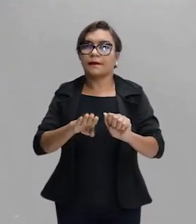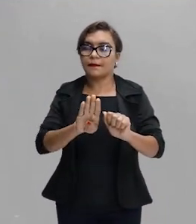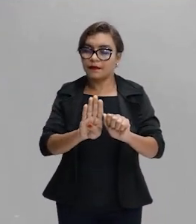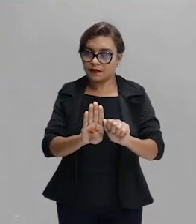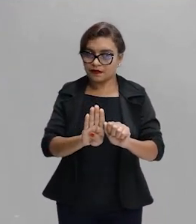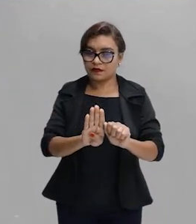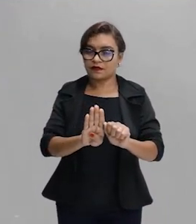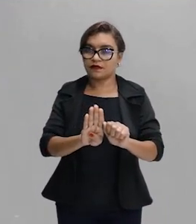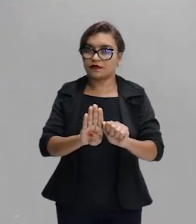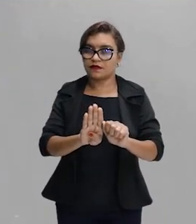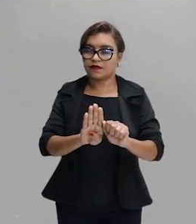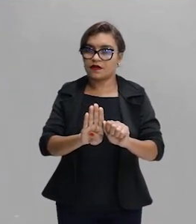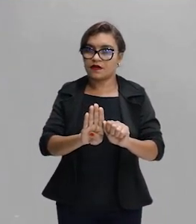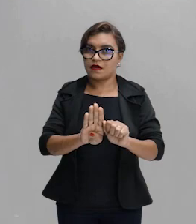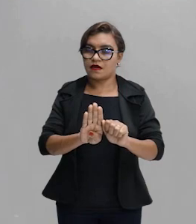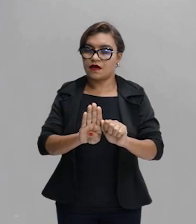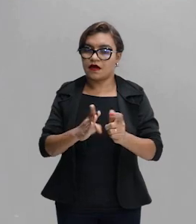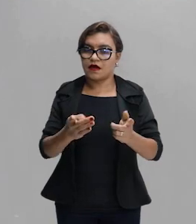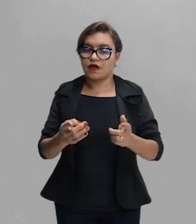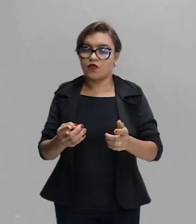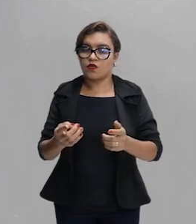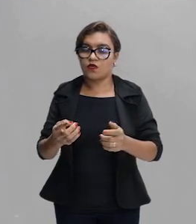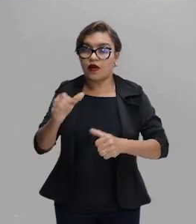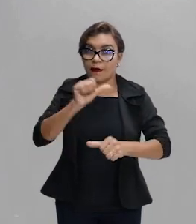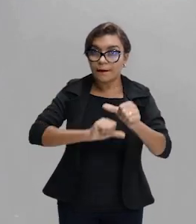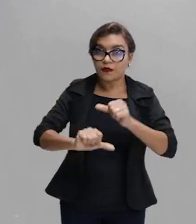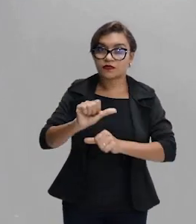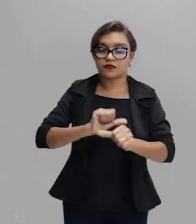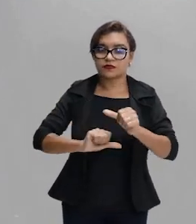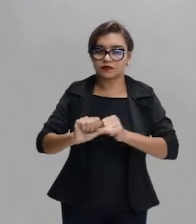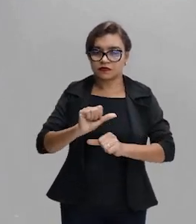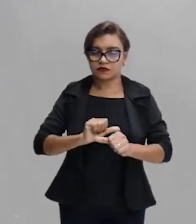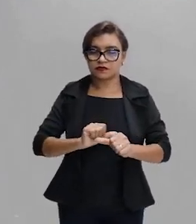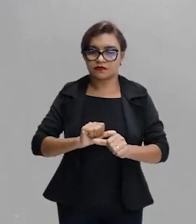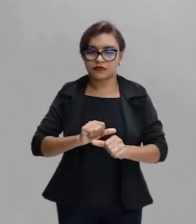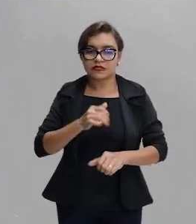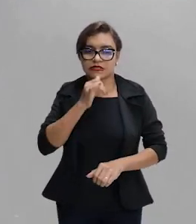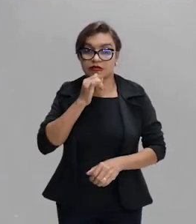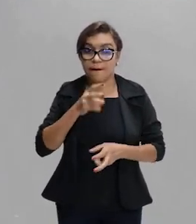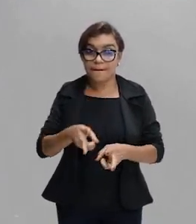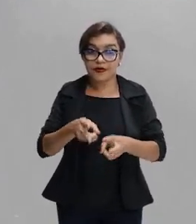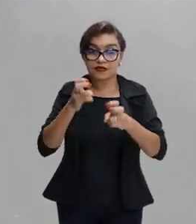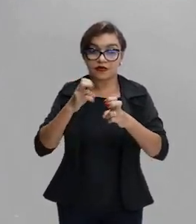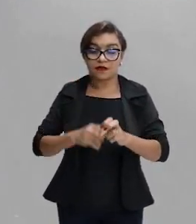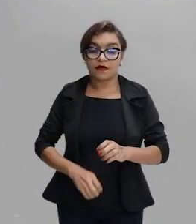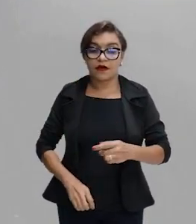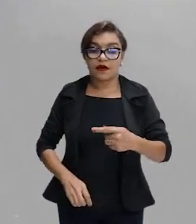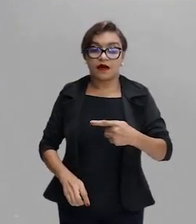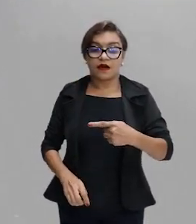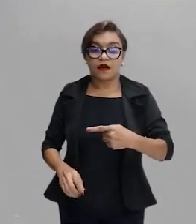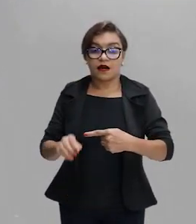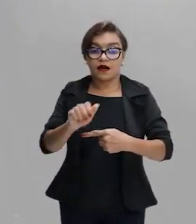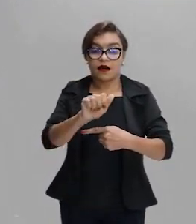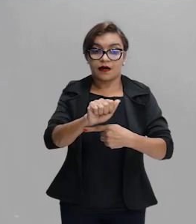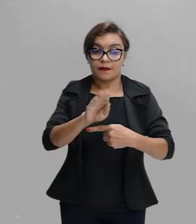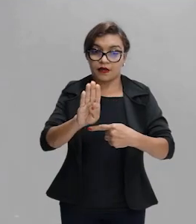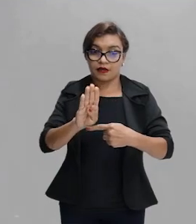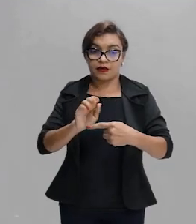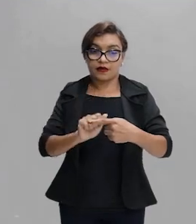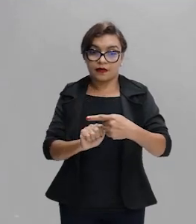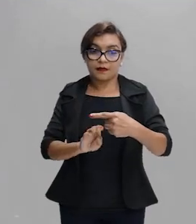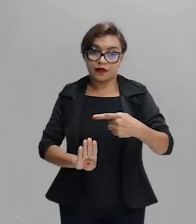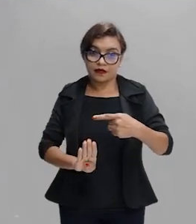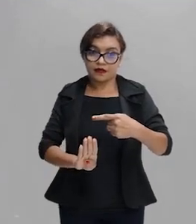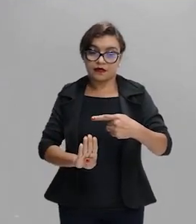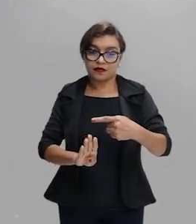seno ali da diferença dos ângulos. Perceba que nós temos AB em cima e AB embaixo são iguais. Então, nós podemos fazer aí